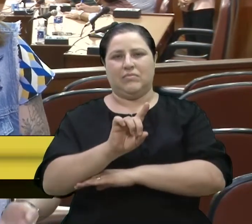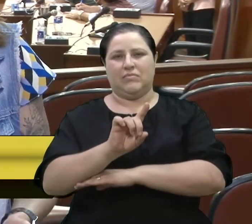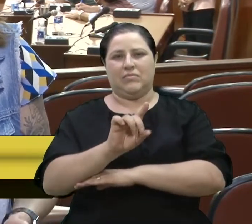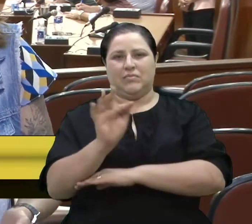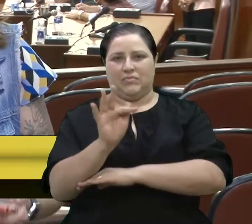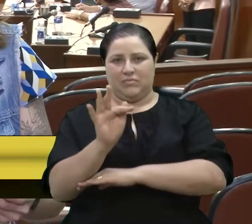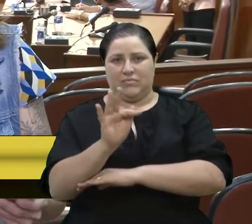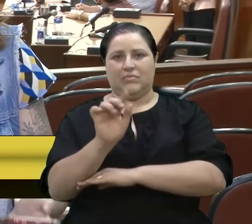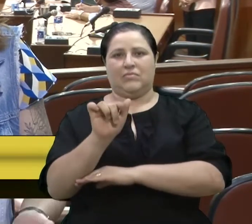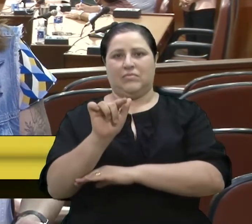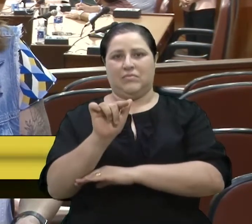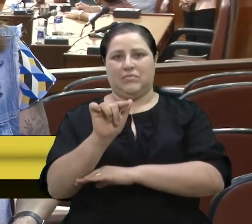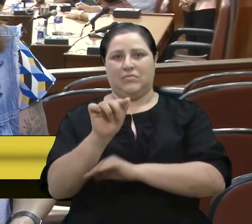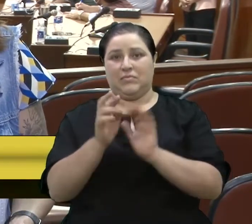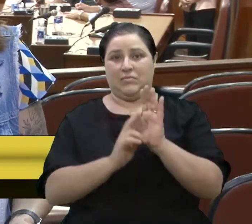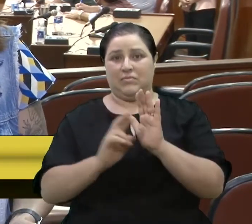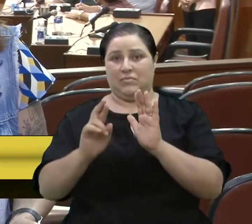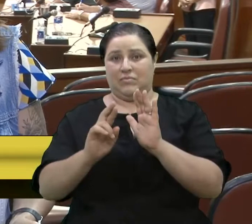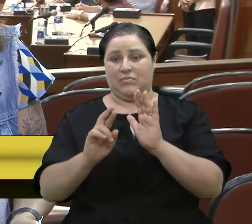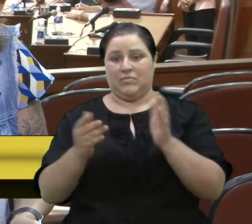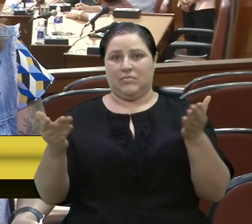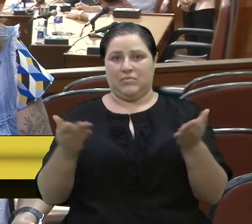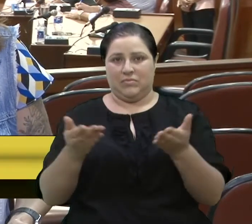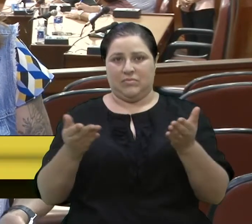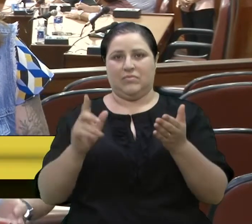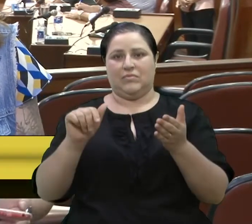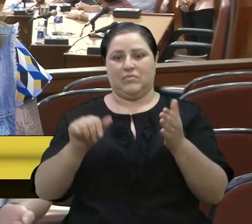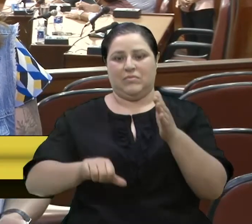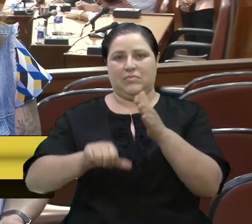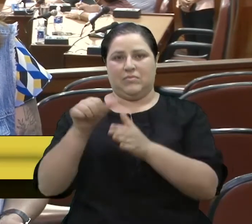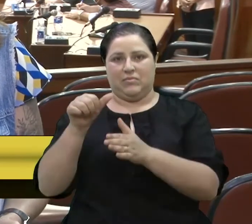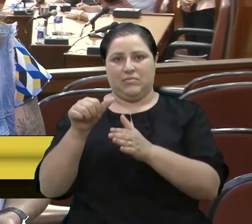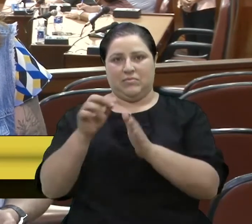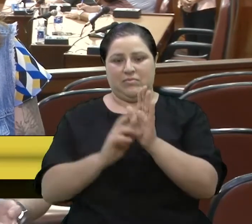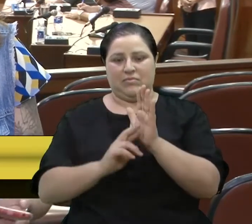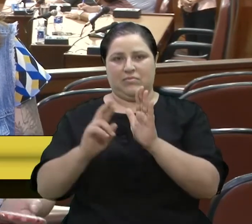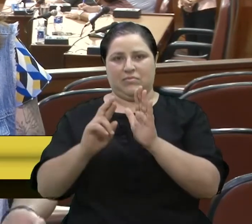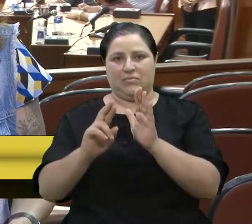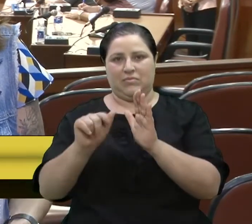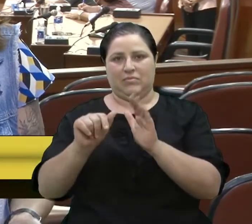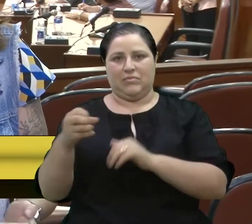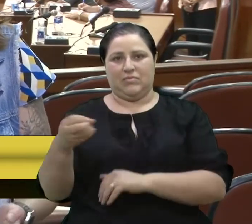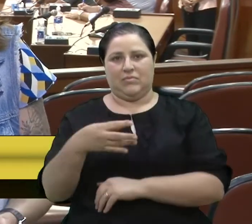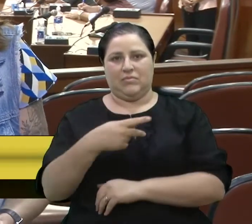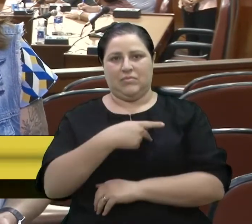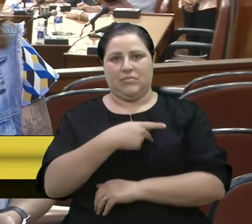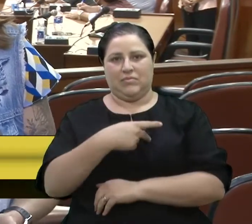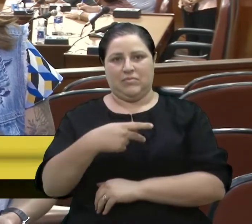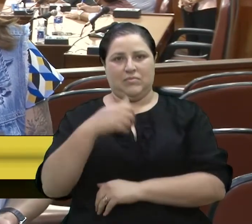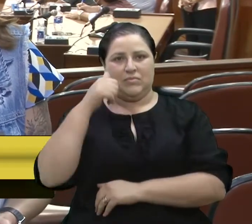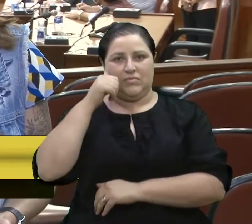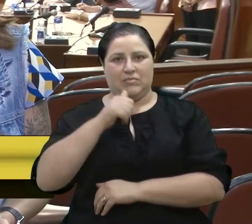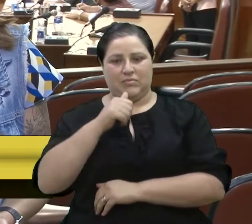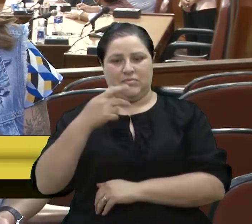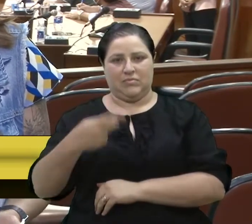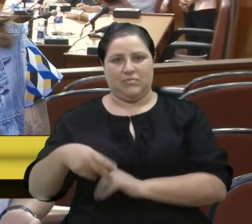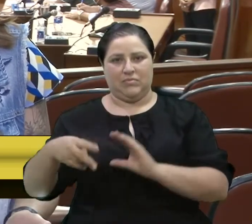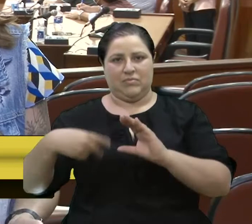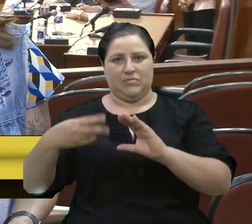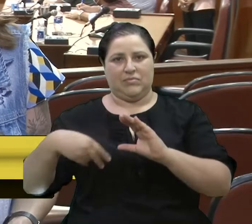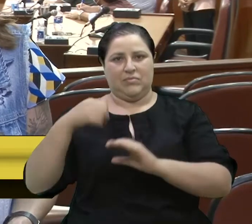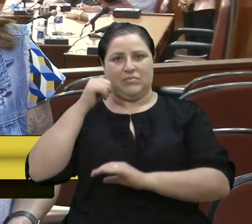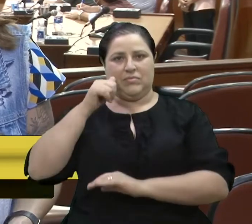Mas essa é a primeira sessão representativa do ano, presidida pela nova presidenta da casa, que é a vereadora